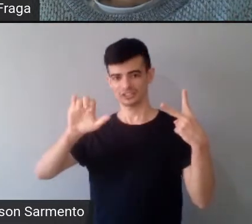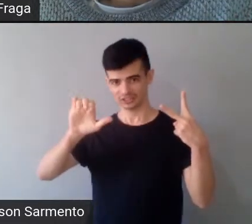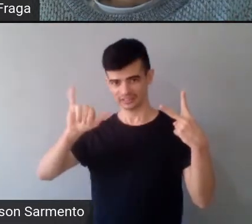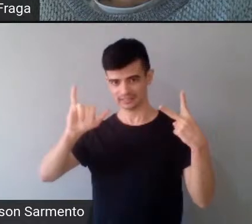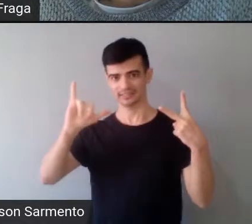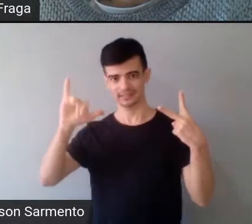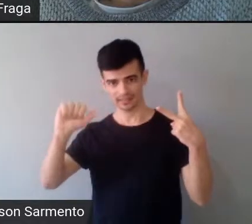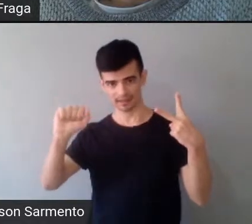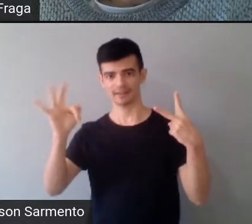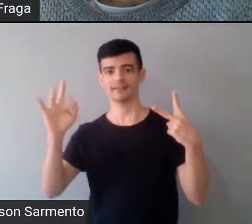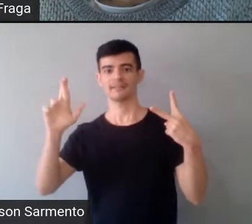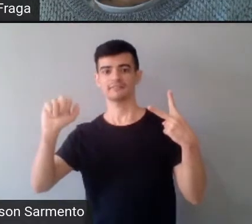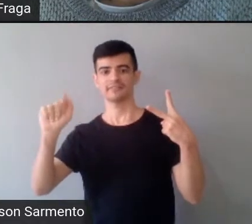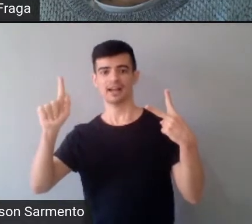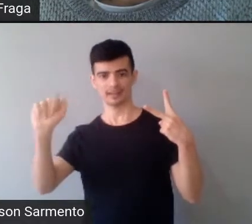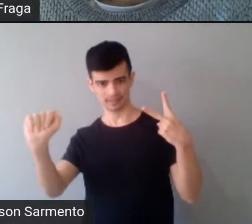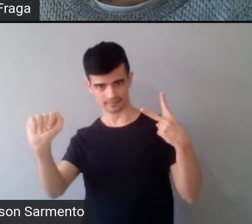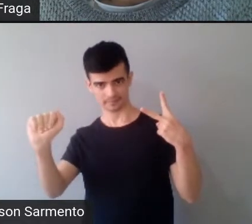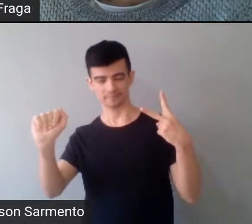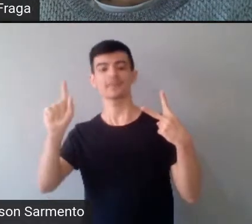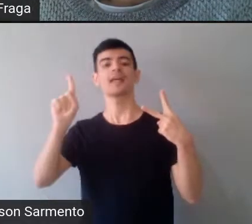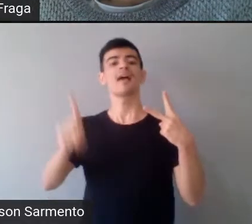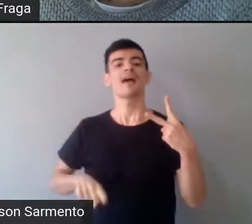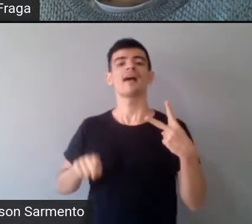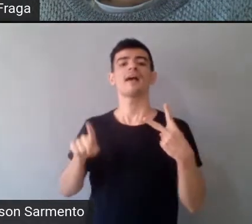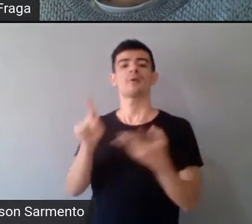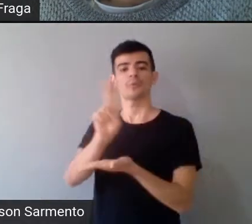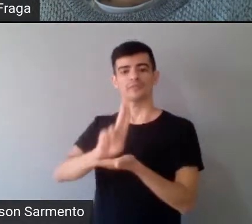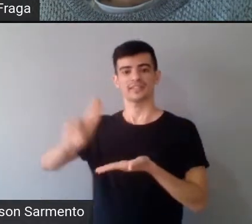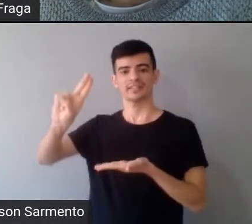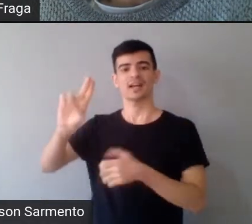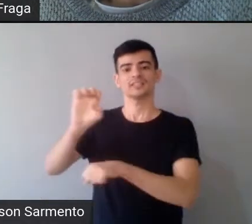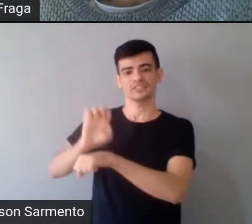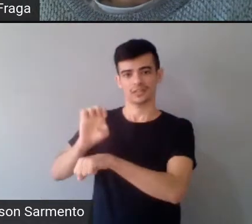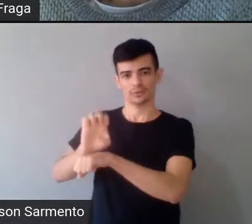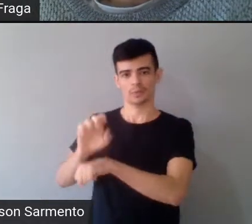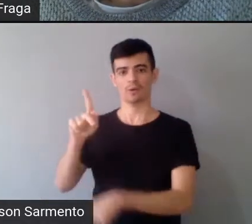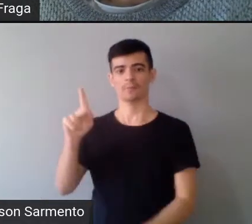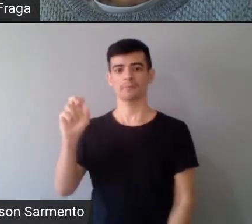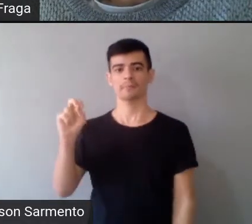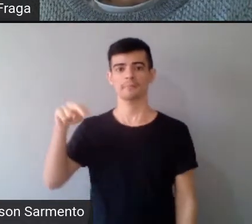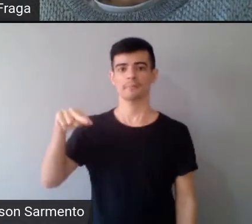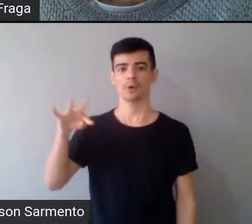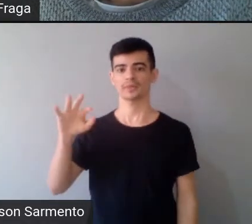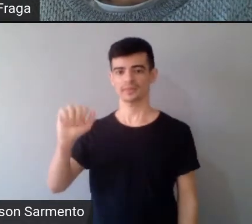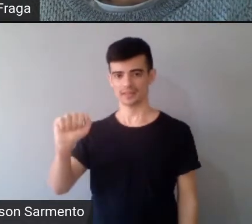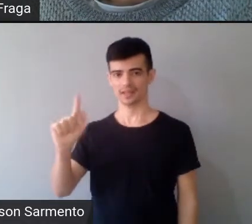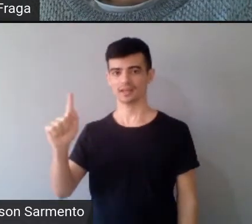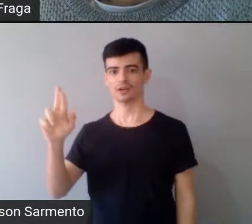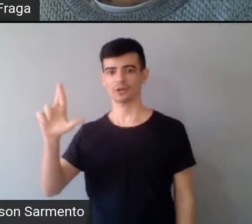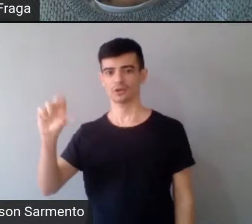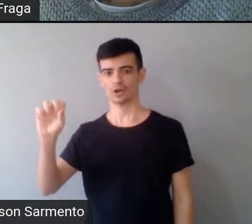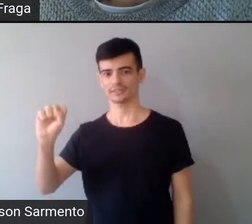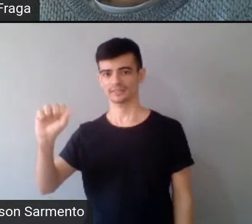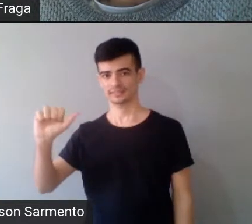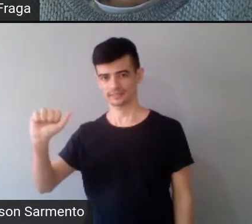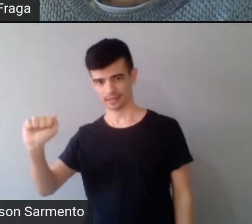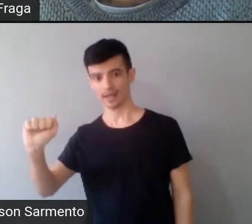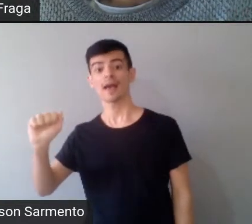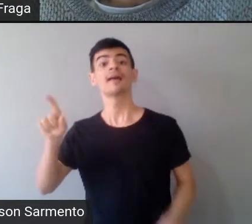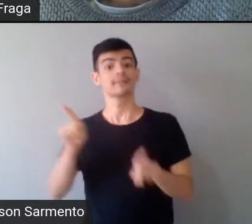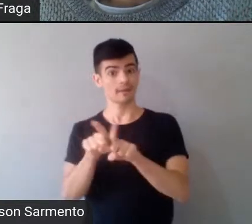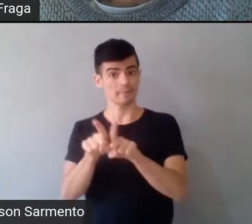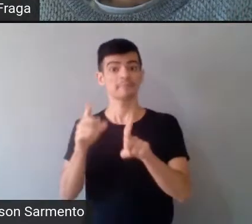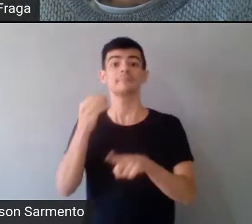Ponta Grossa, que também tem experiência com a educação escolar indígena. Também um vasto currículo que